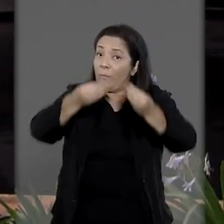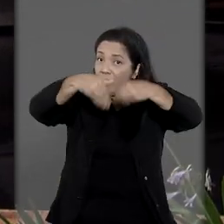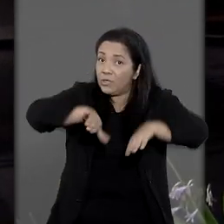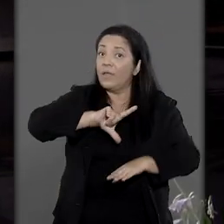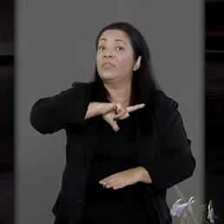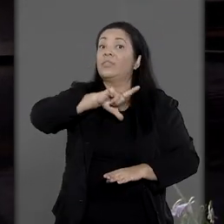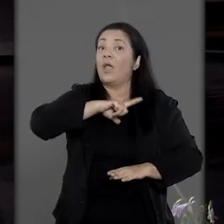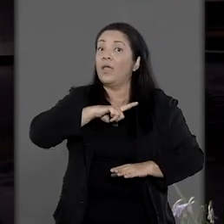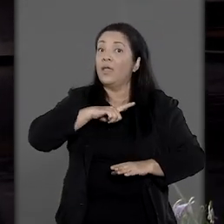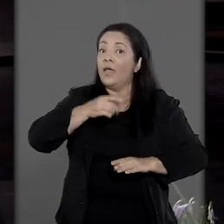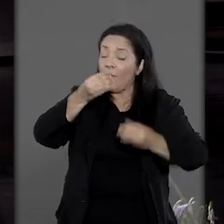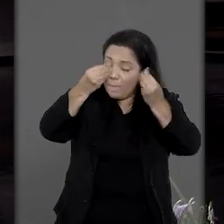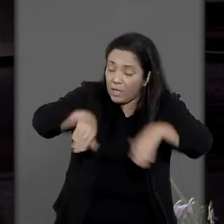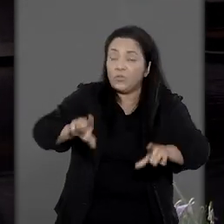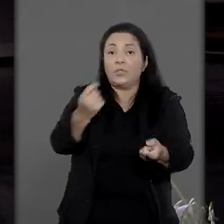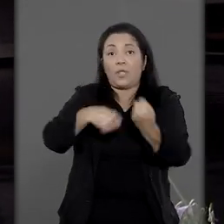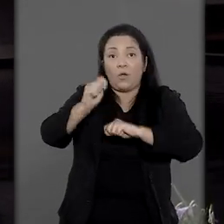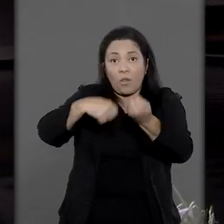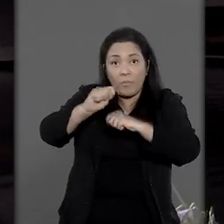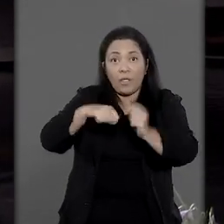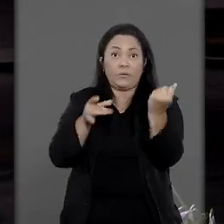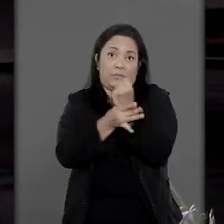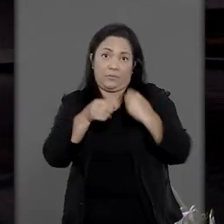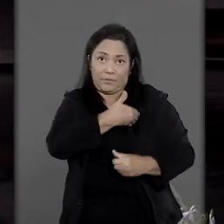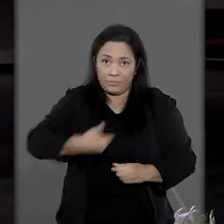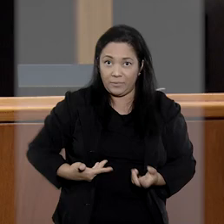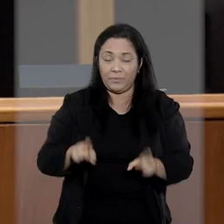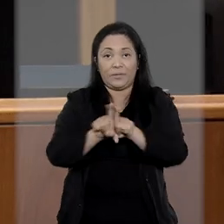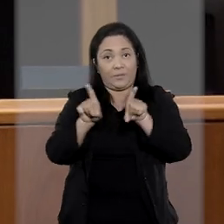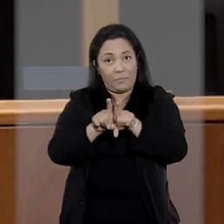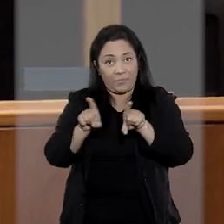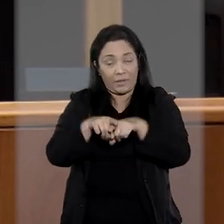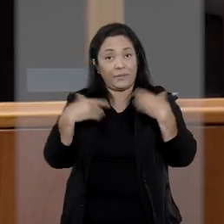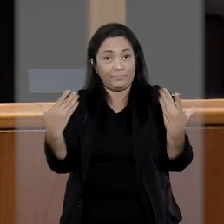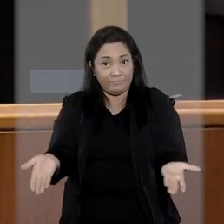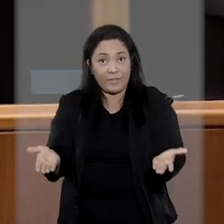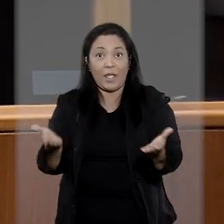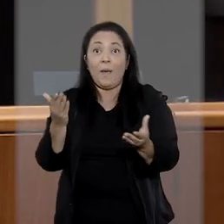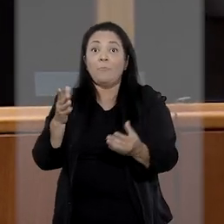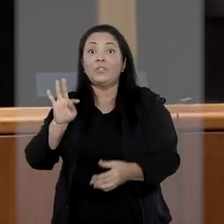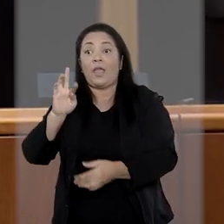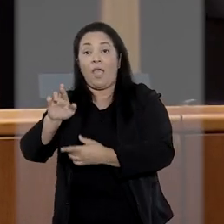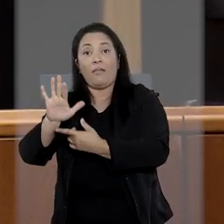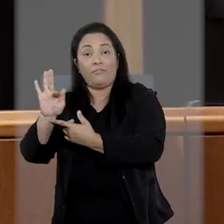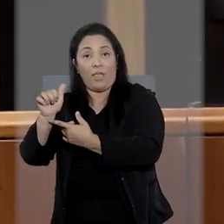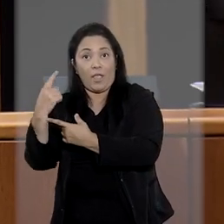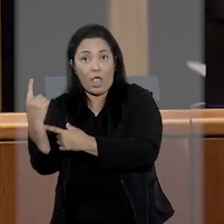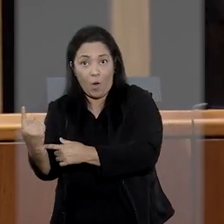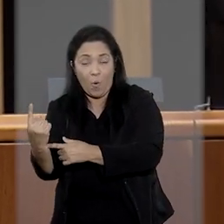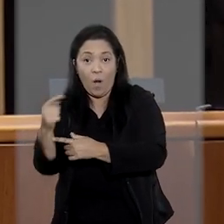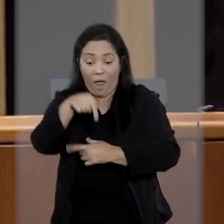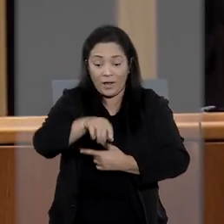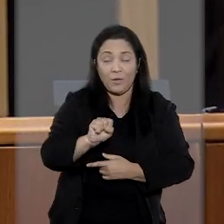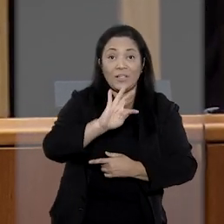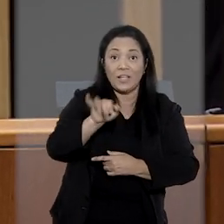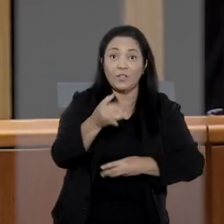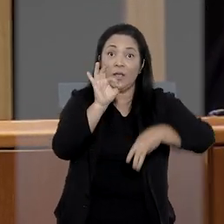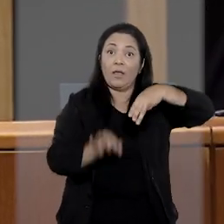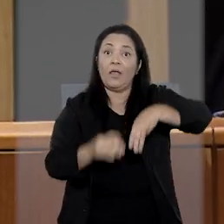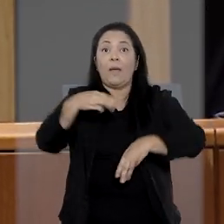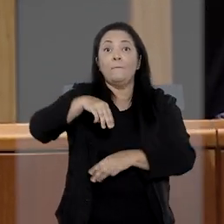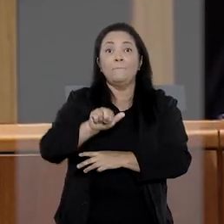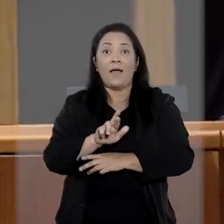previsíveis à ordem, à economia e à segurança pública. Ao suspender a decisão do TRF1, a presidente do